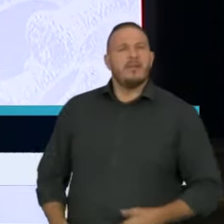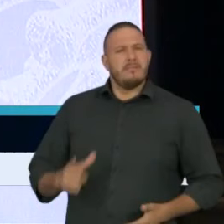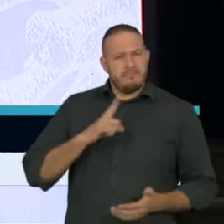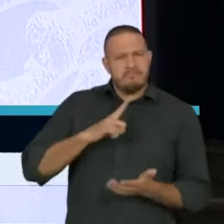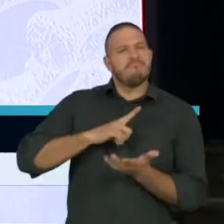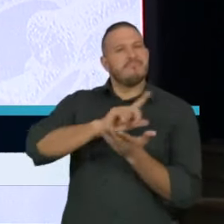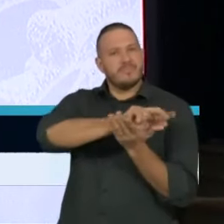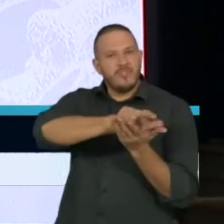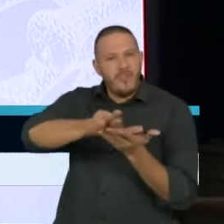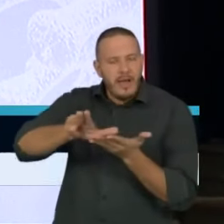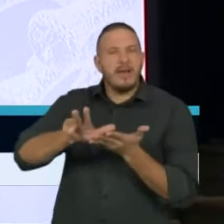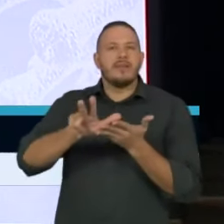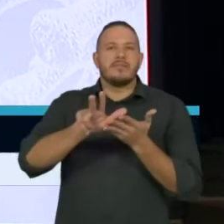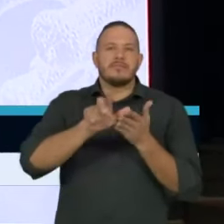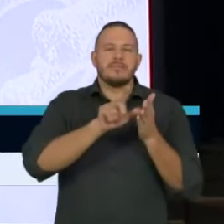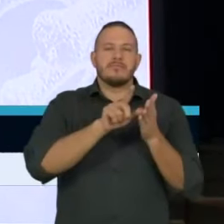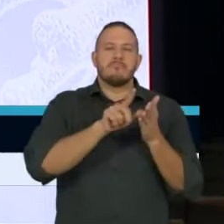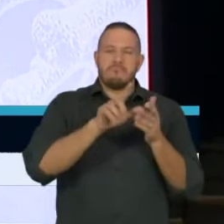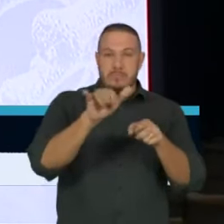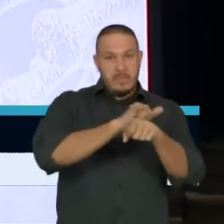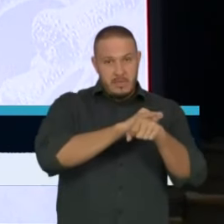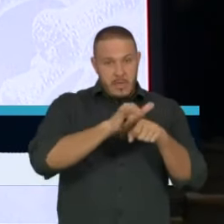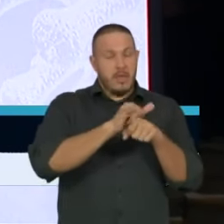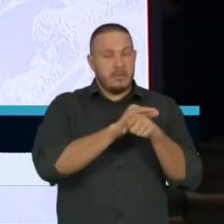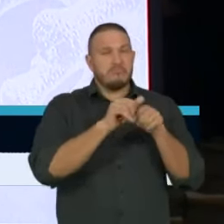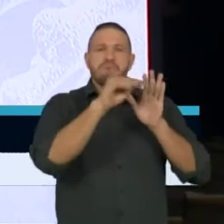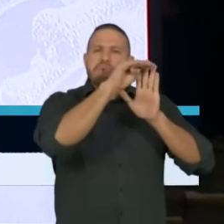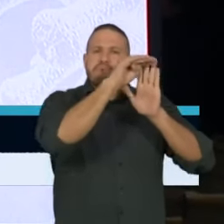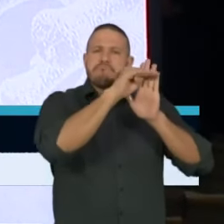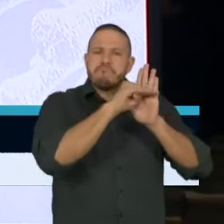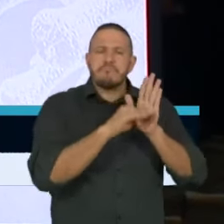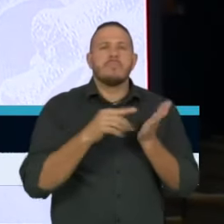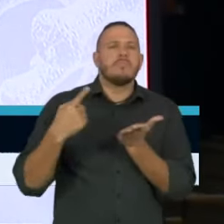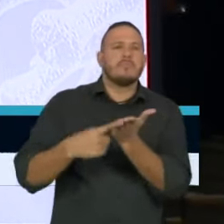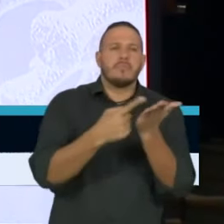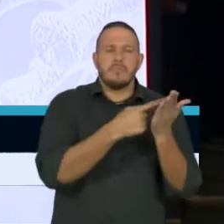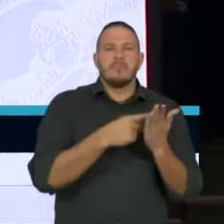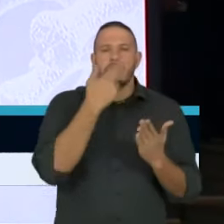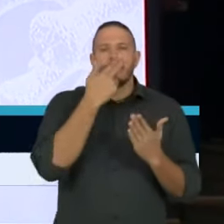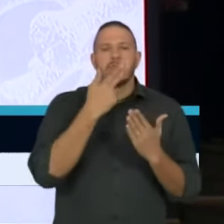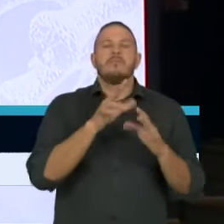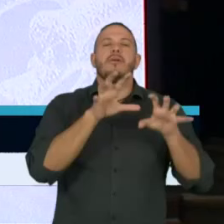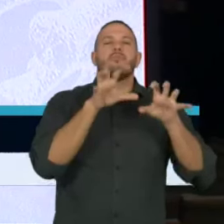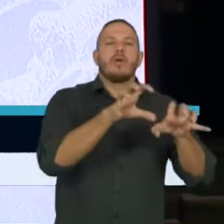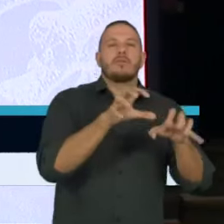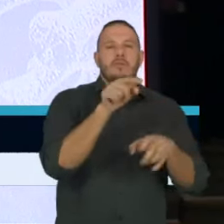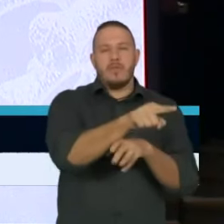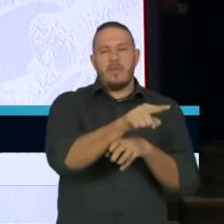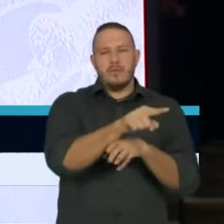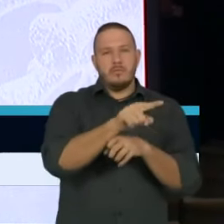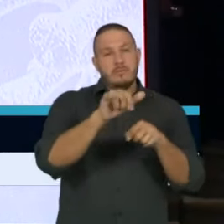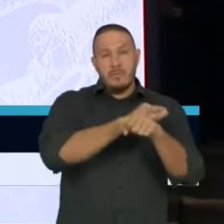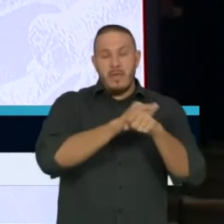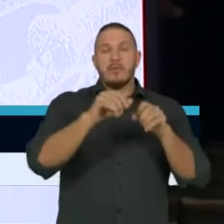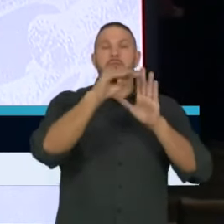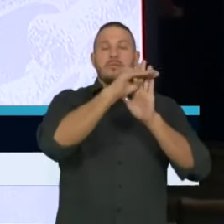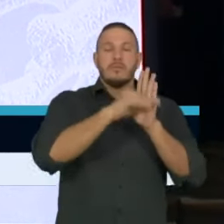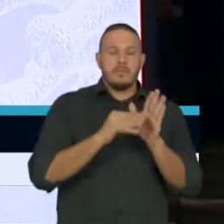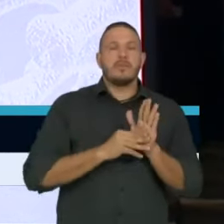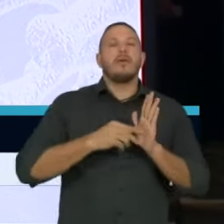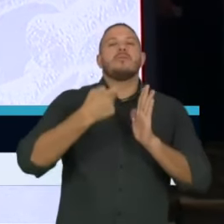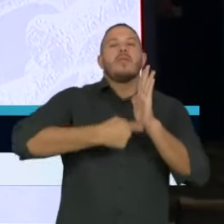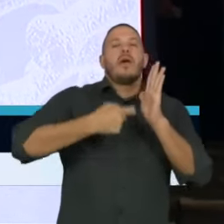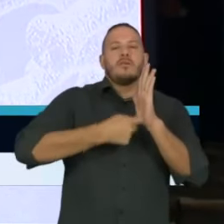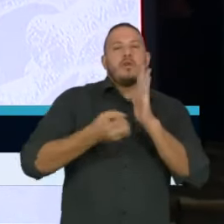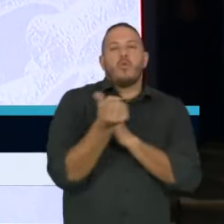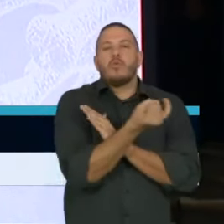medidas que foram tomadas e o impacto dessas medidas em termos de taxa de infecção,